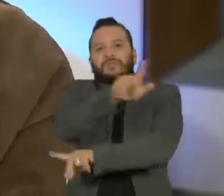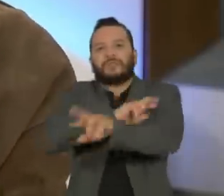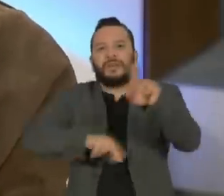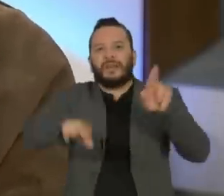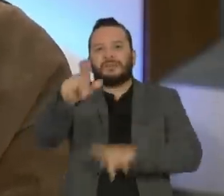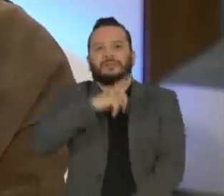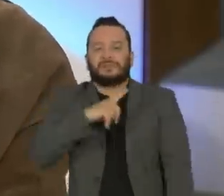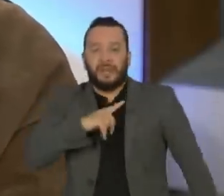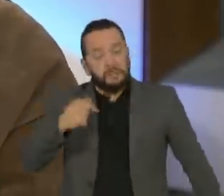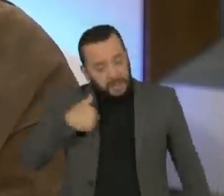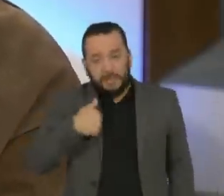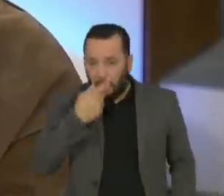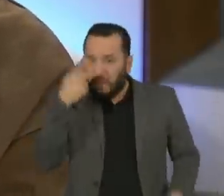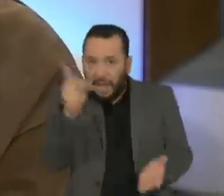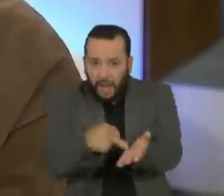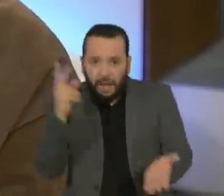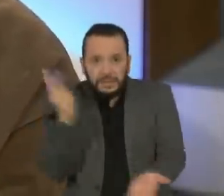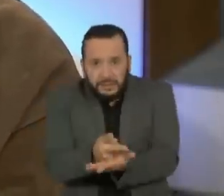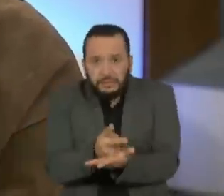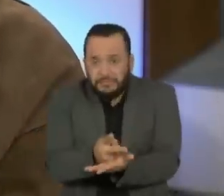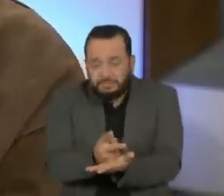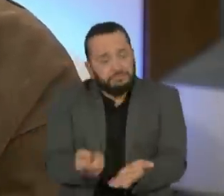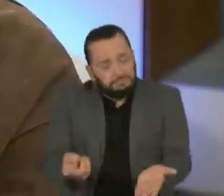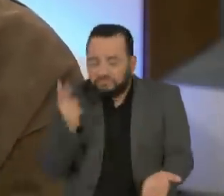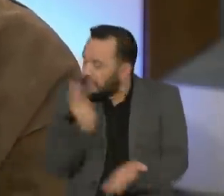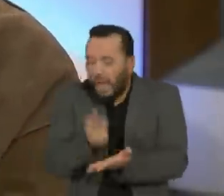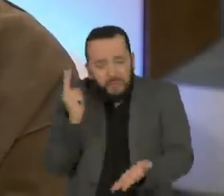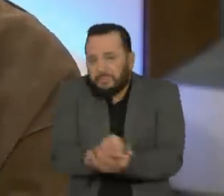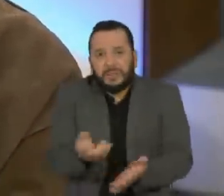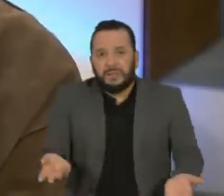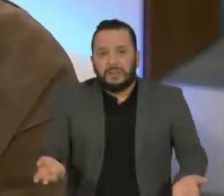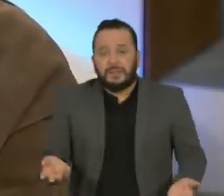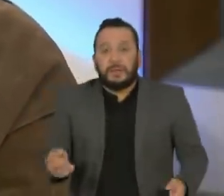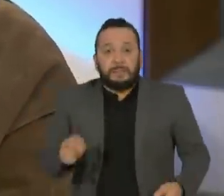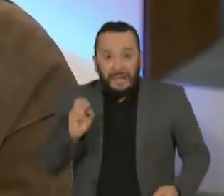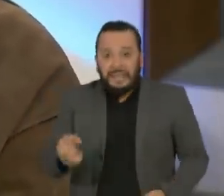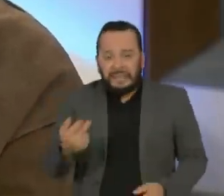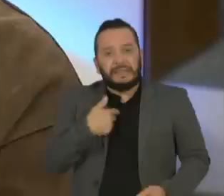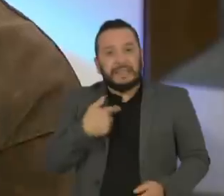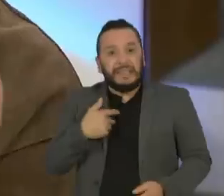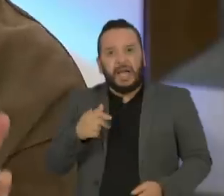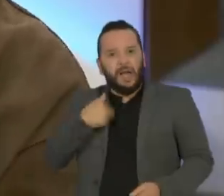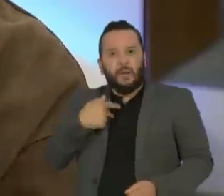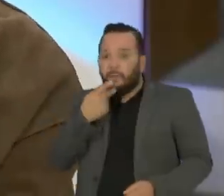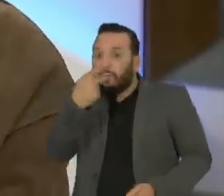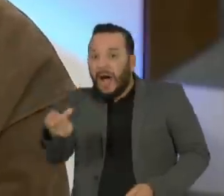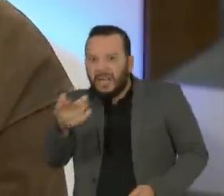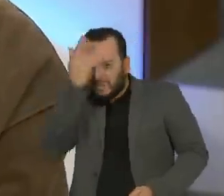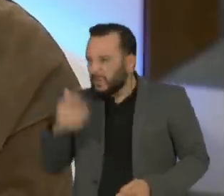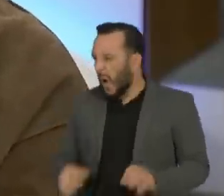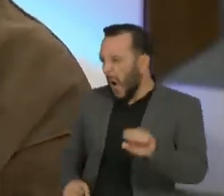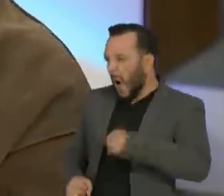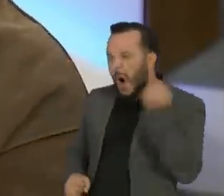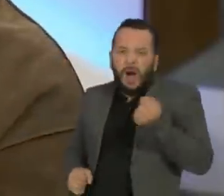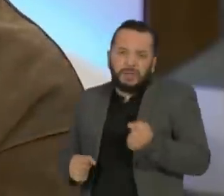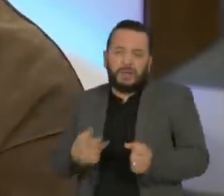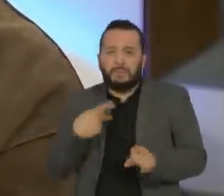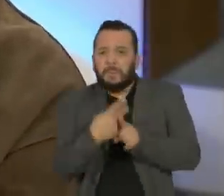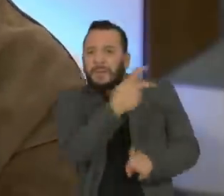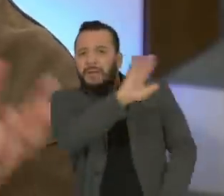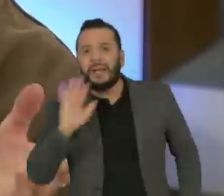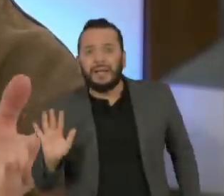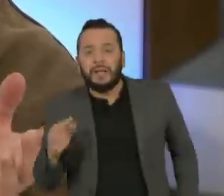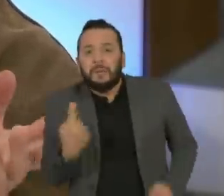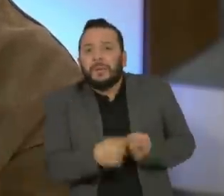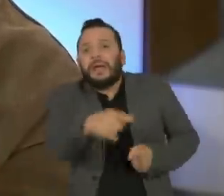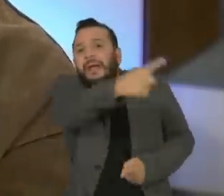deixar de falar e também não vou me achar um canalha por gerar esse tipo de ódio porque a geração desse ódio, ela vem de uma fonte